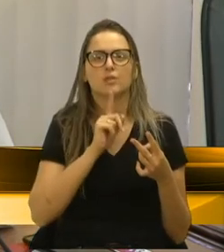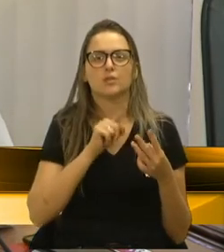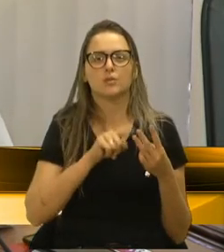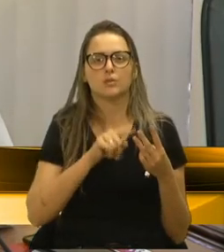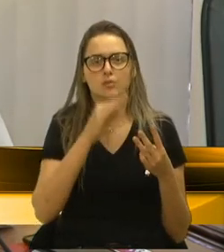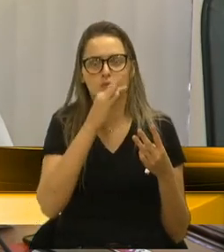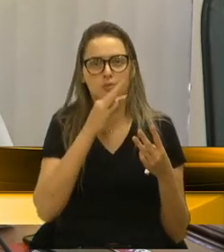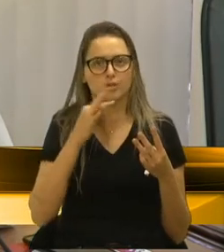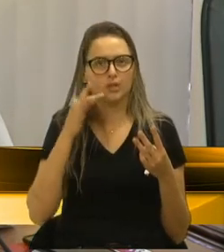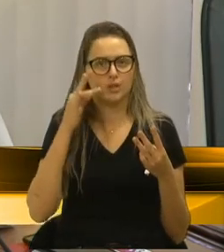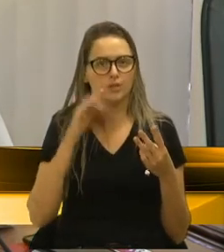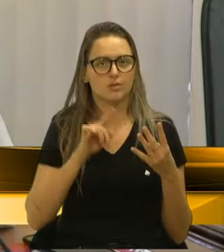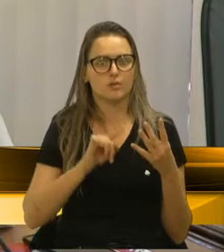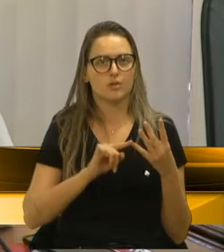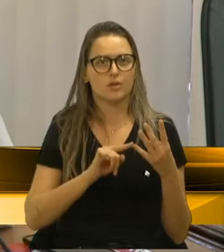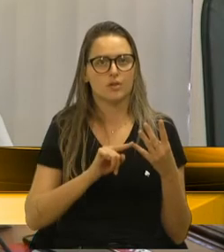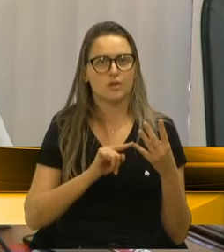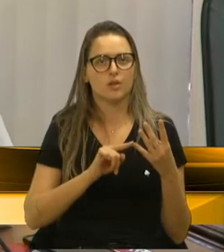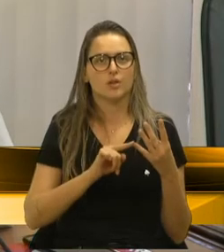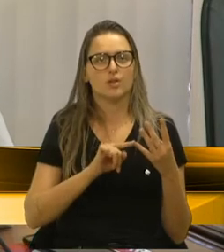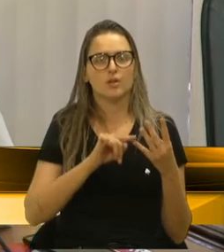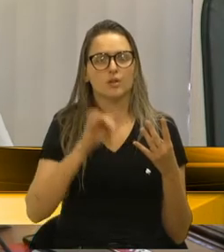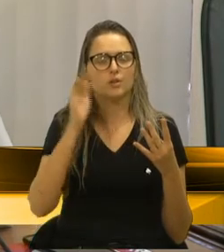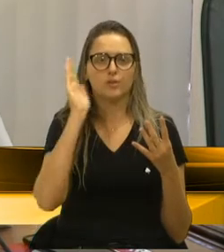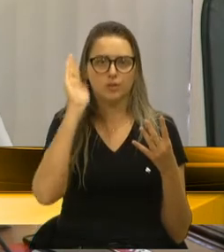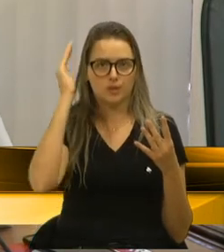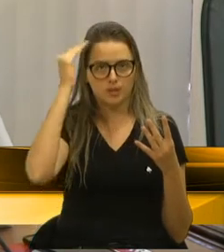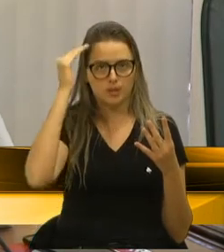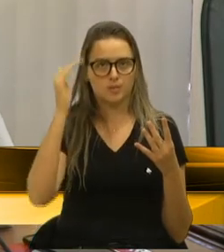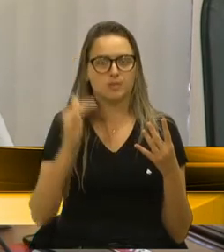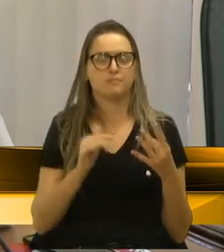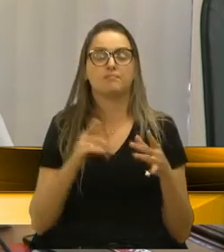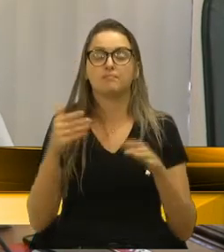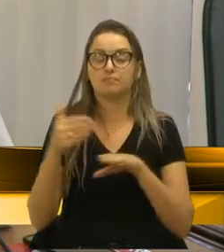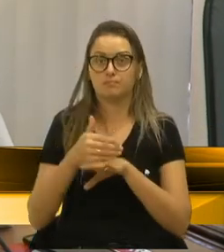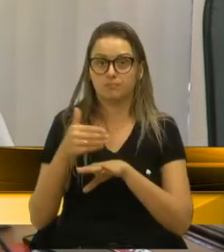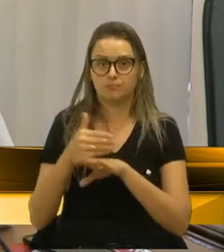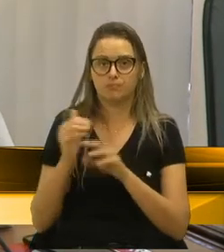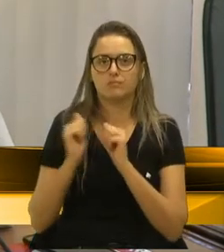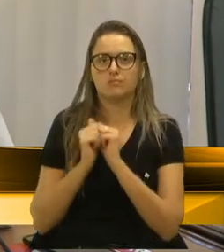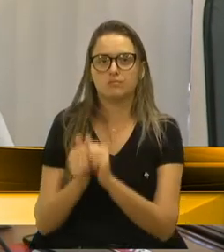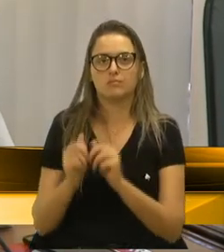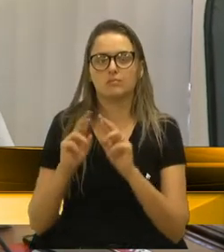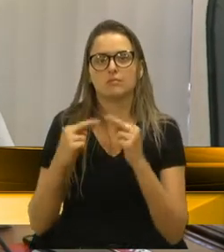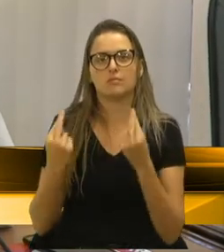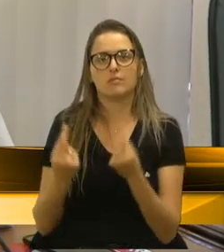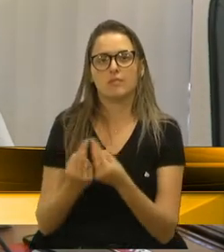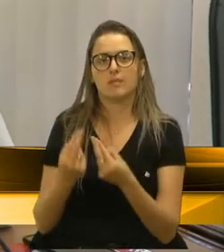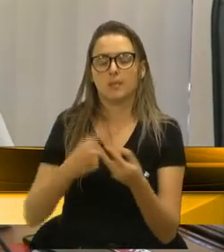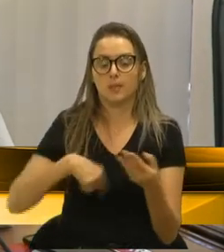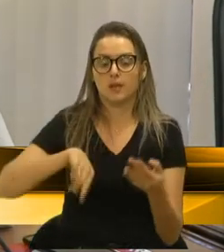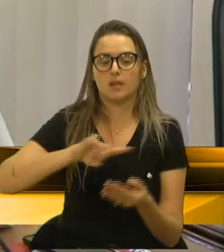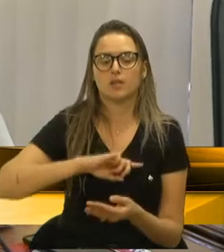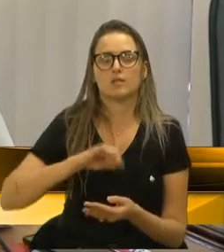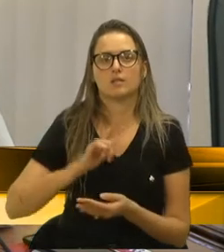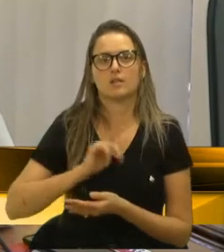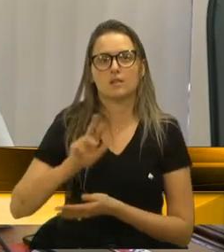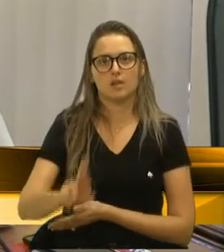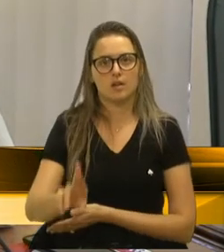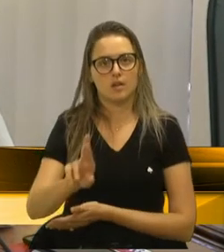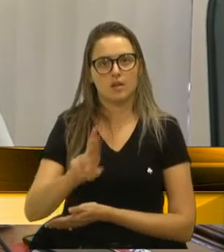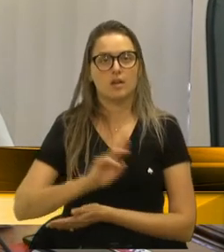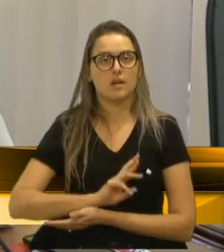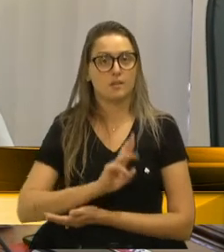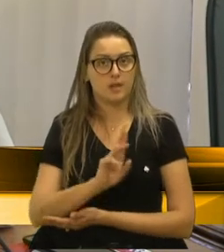a vereadora Tatiane, o vereador Felipe, estiveram aqui presentes. Onde nós recebemos representantes de